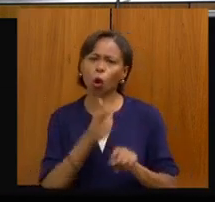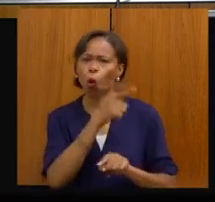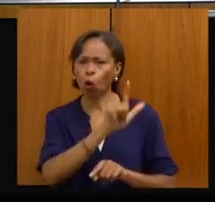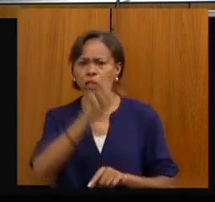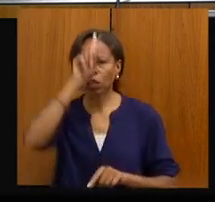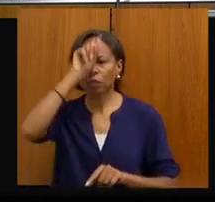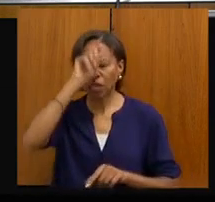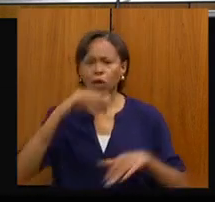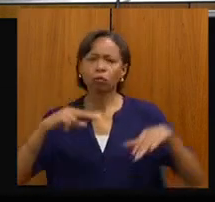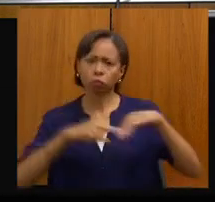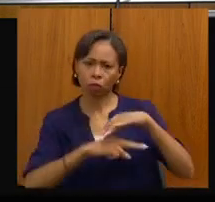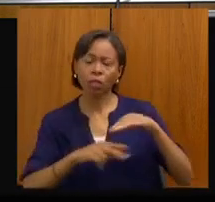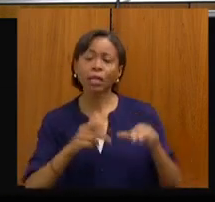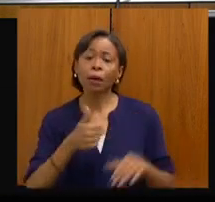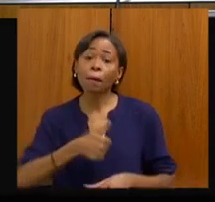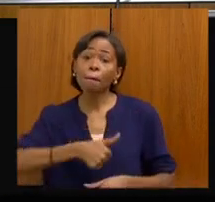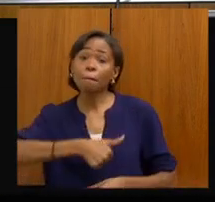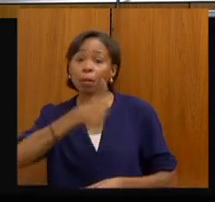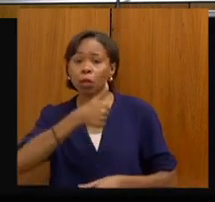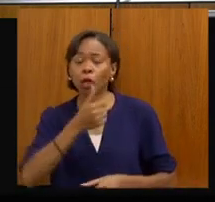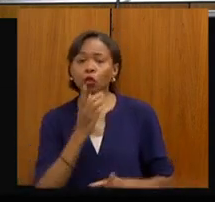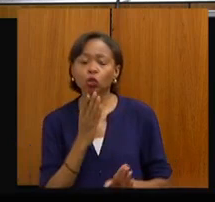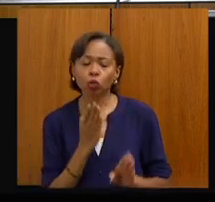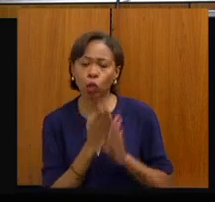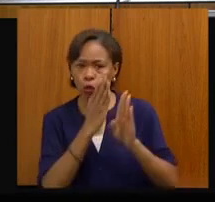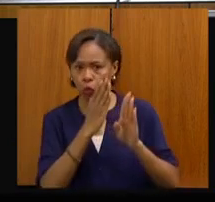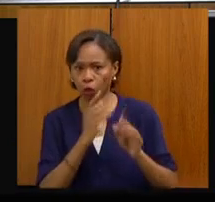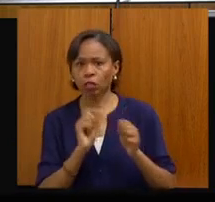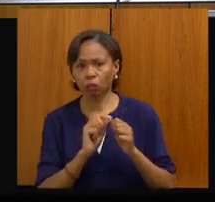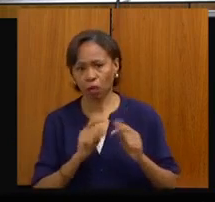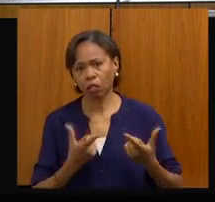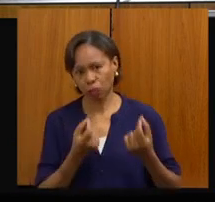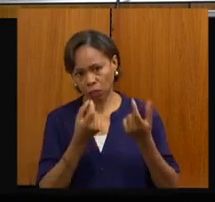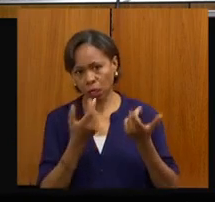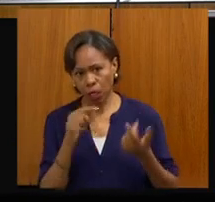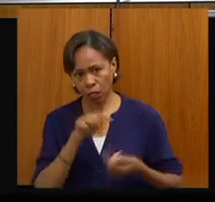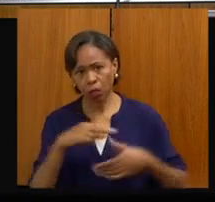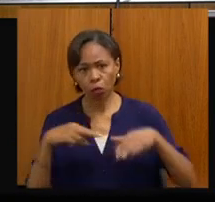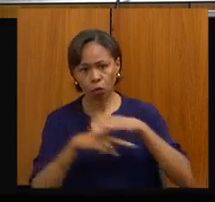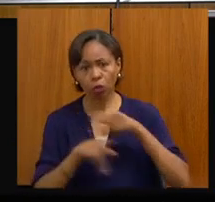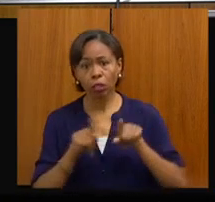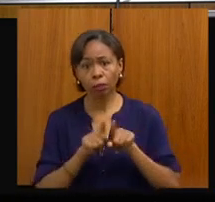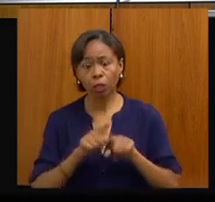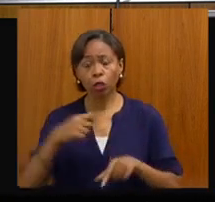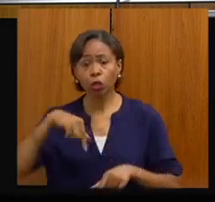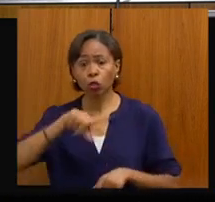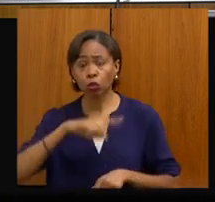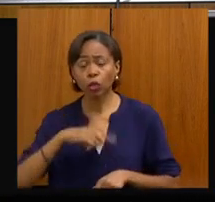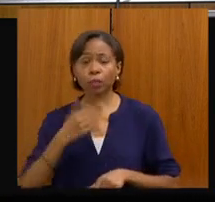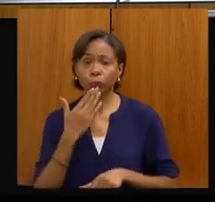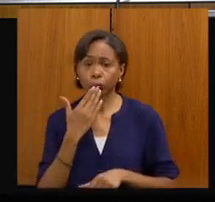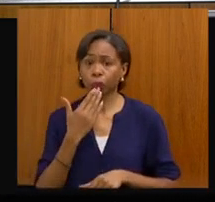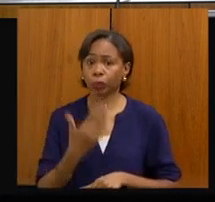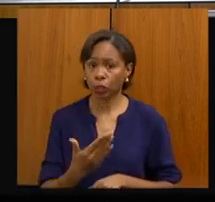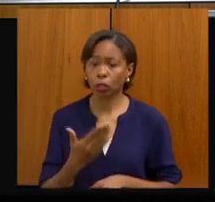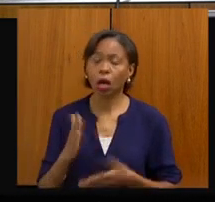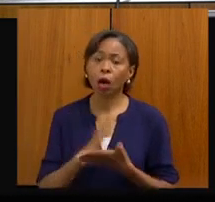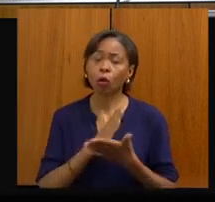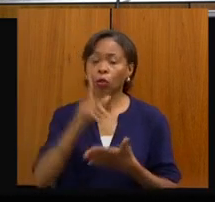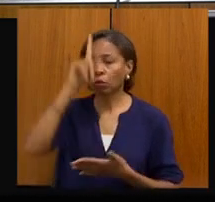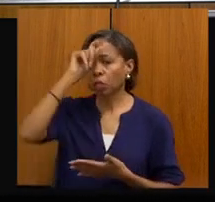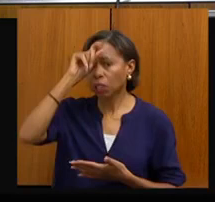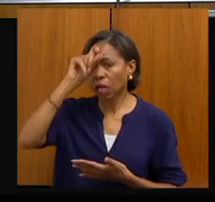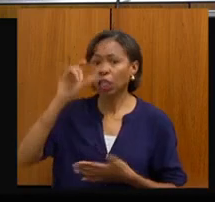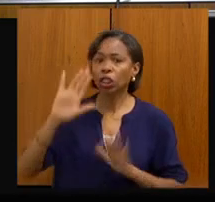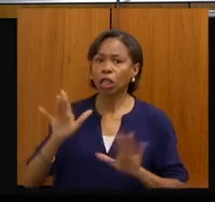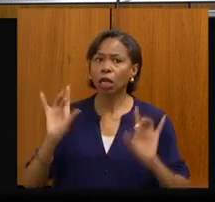fazem o primeiro diagnóstico de cânceres e também a gente pleiteou. Então, só de hospitais habilitados